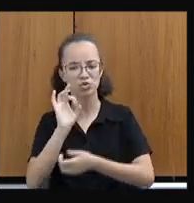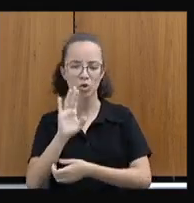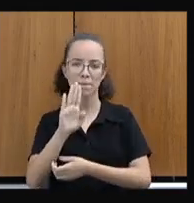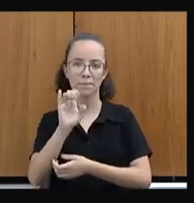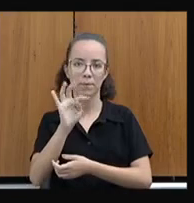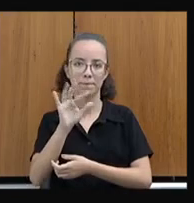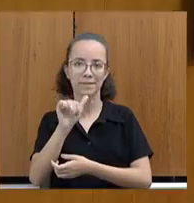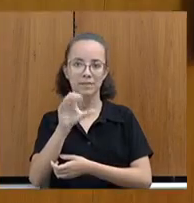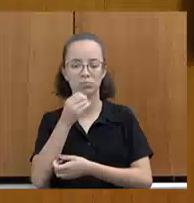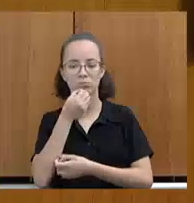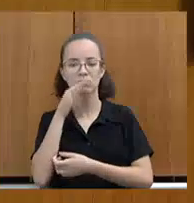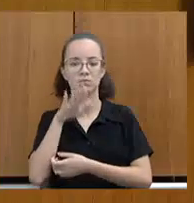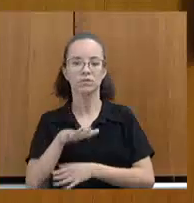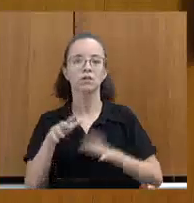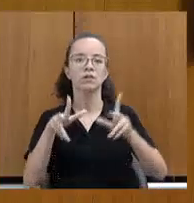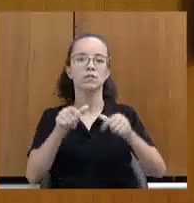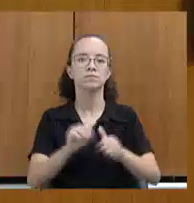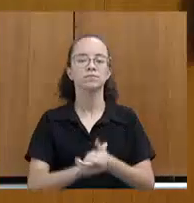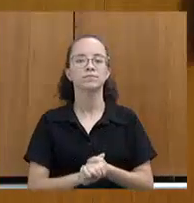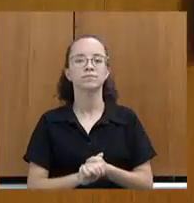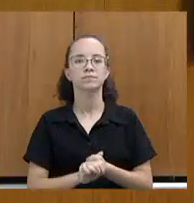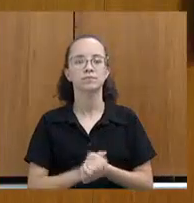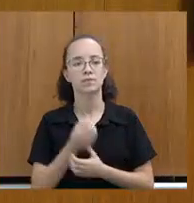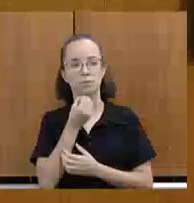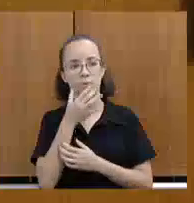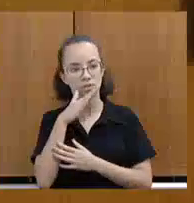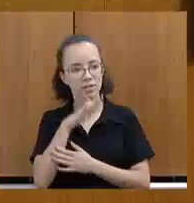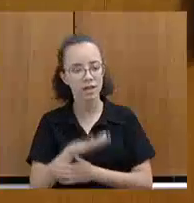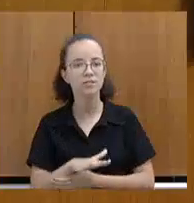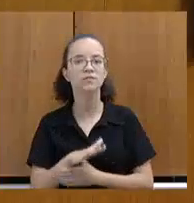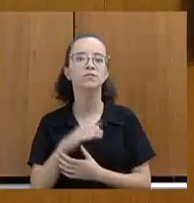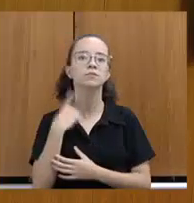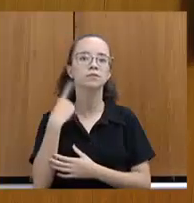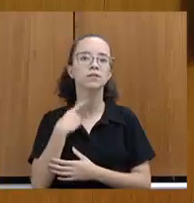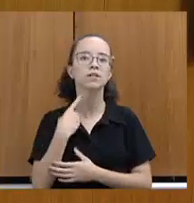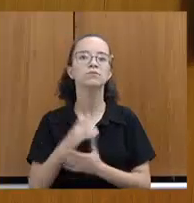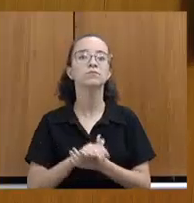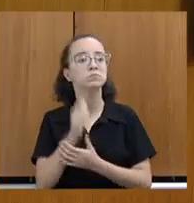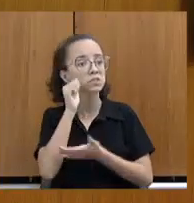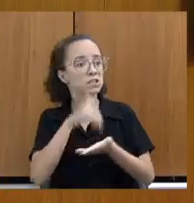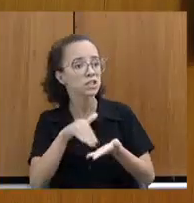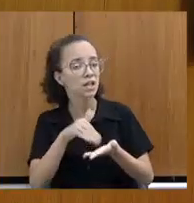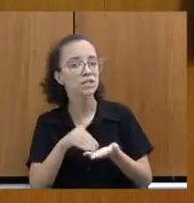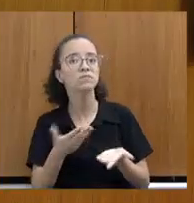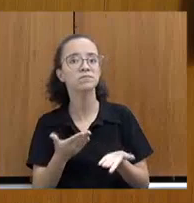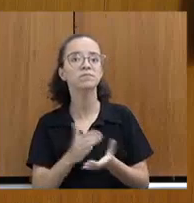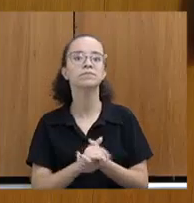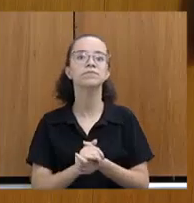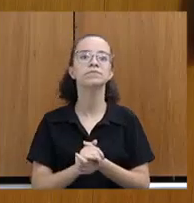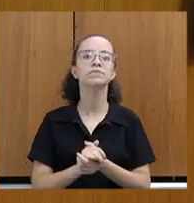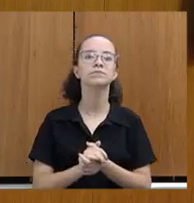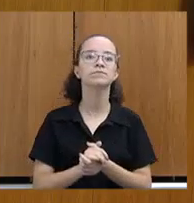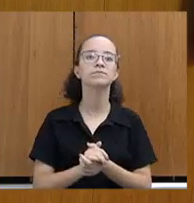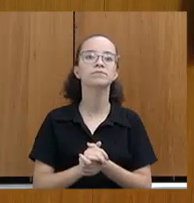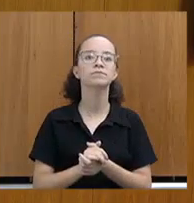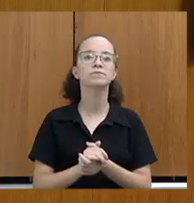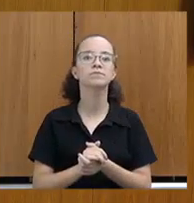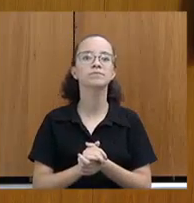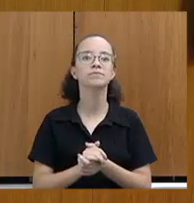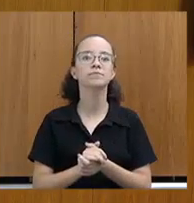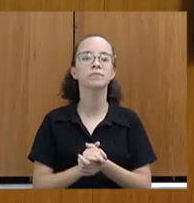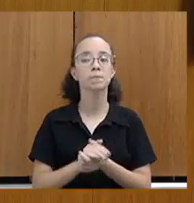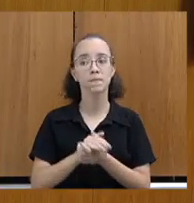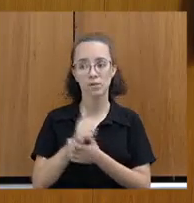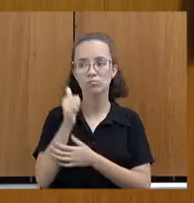todos. Boa tarde, deputado Duarte. Secretária? Zé Reis? Zé Guilherme? Não,